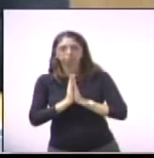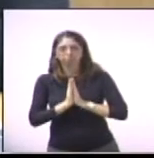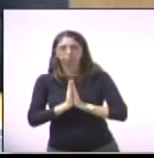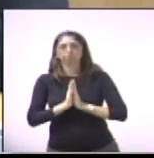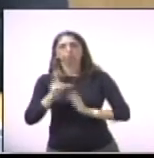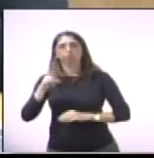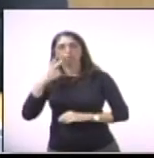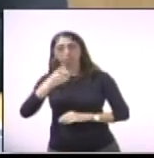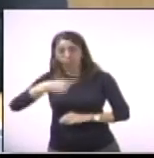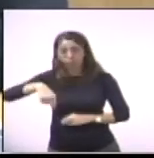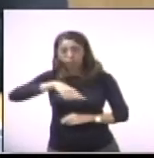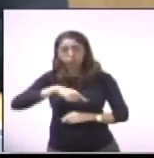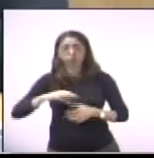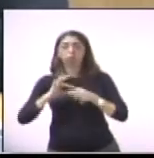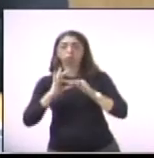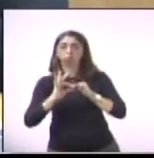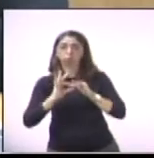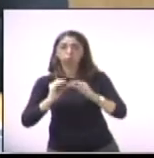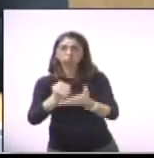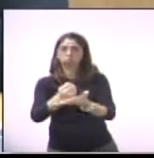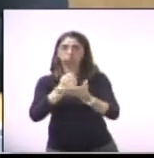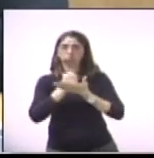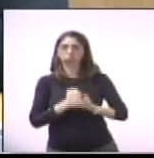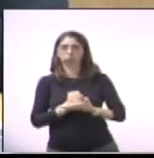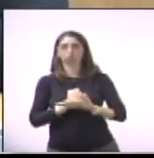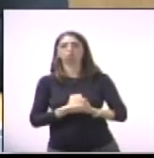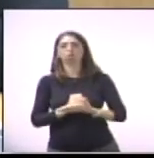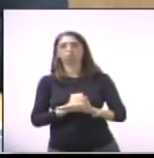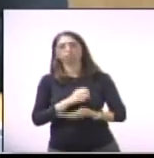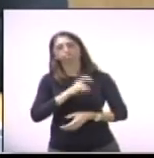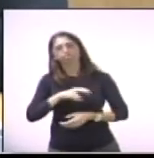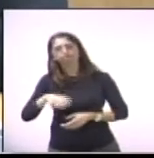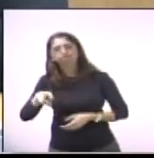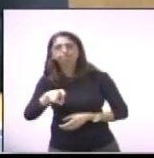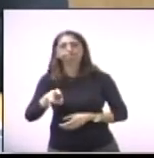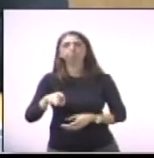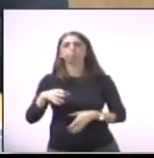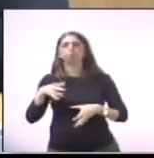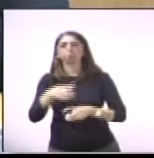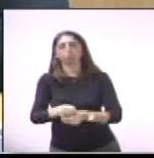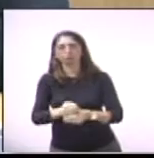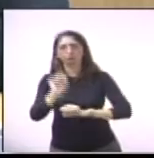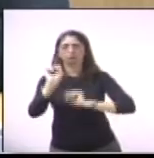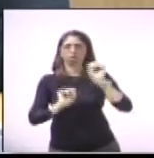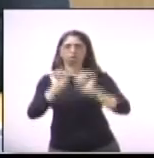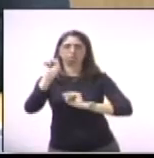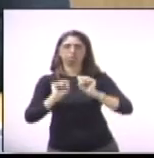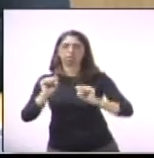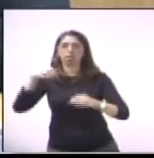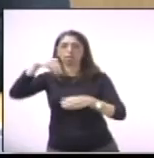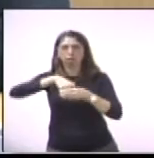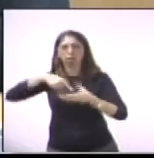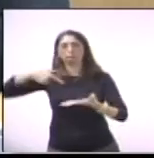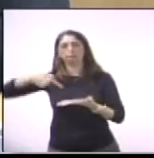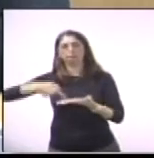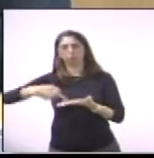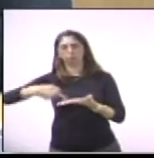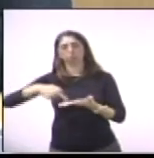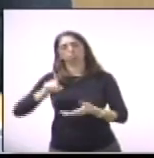demais vereadores e ao Executivo que a gente dê uma cobrada nessas empresas para que elas deem atenção aos nossos munícipes.